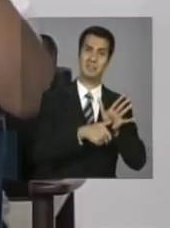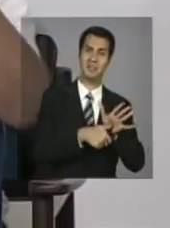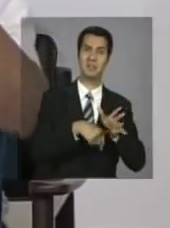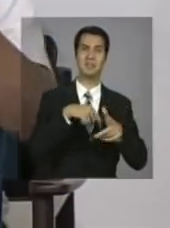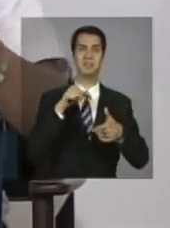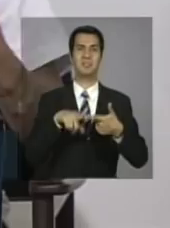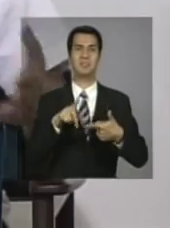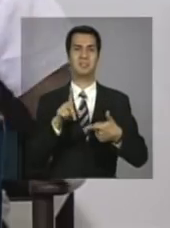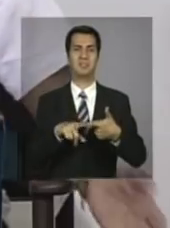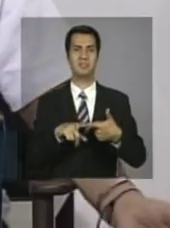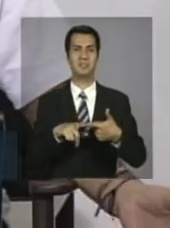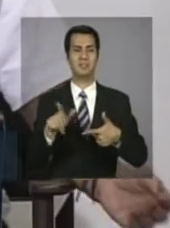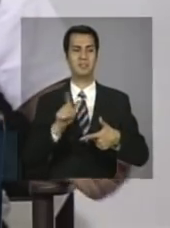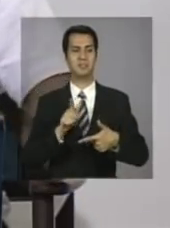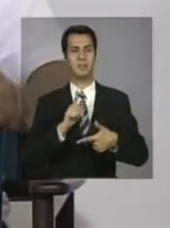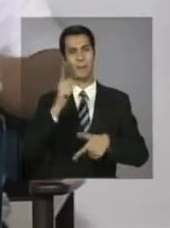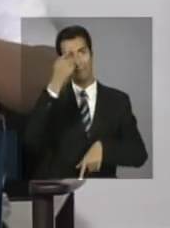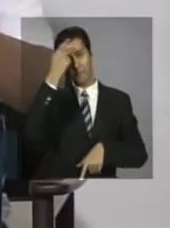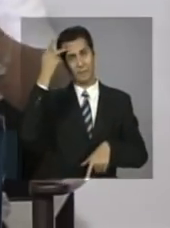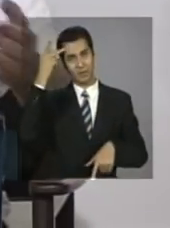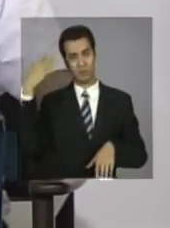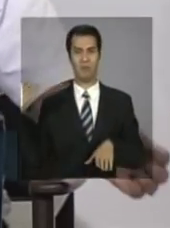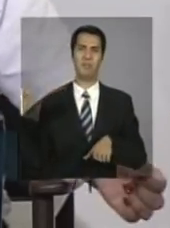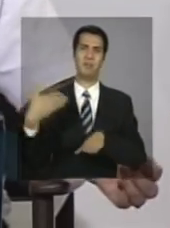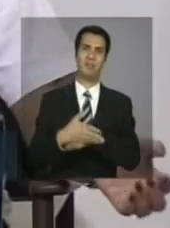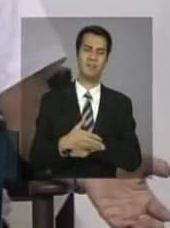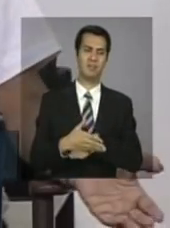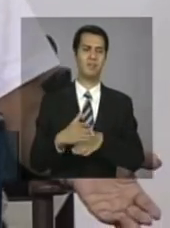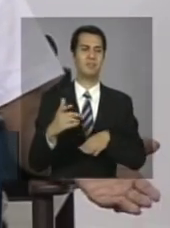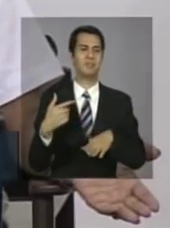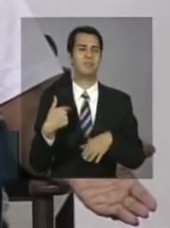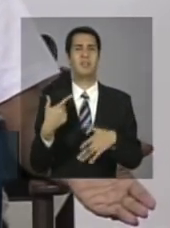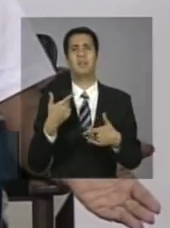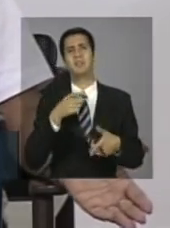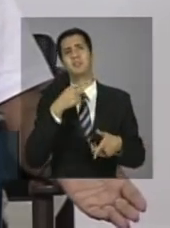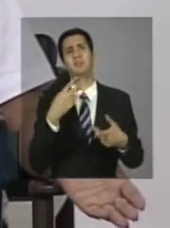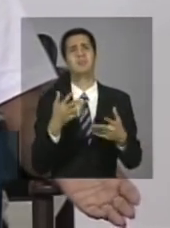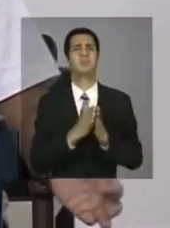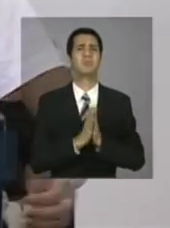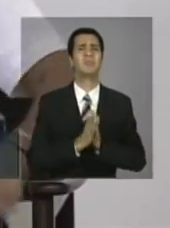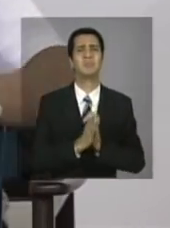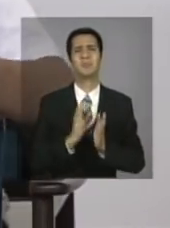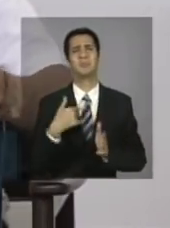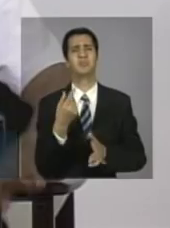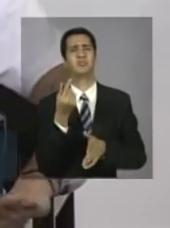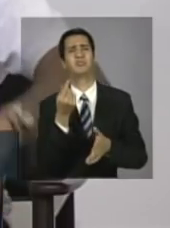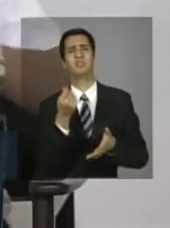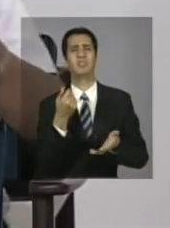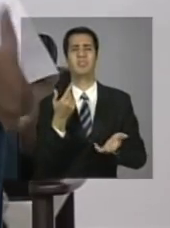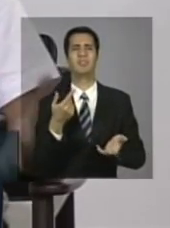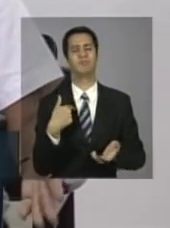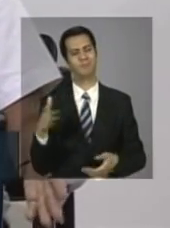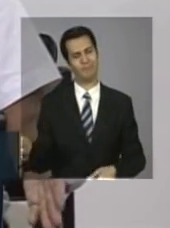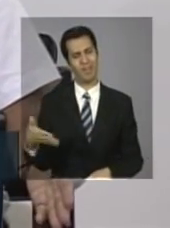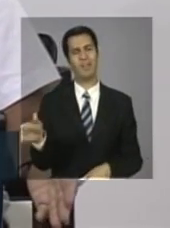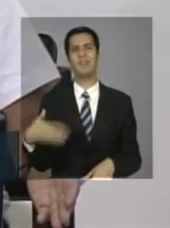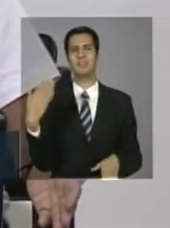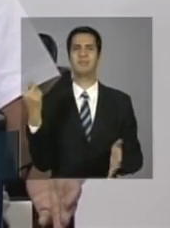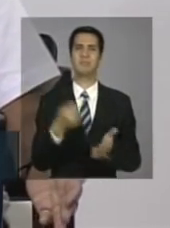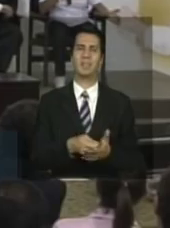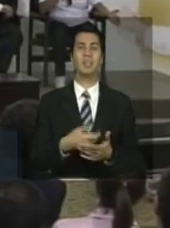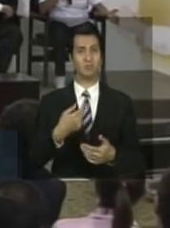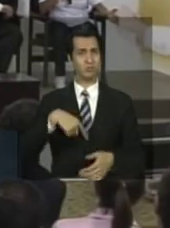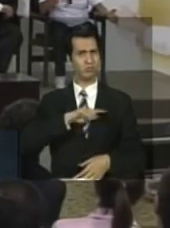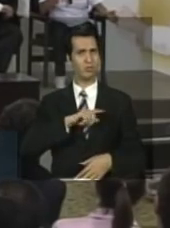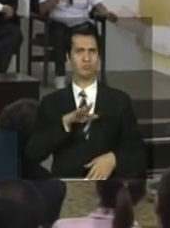é um passageiro que chega e diz, pelo amor de Deus, eu não tenho uma passagem, e a gente deixa passar e tira do bolso